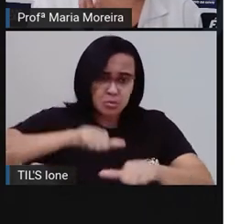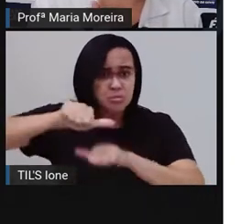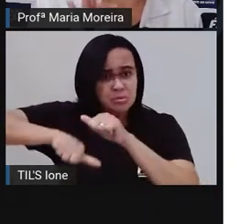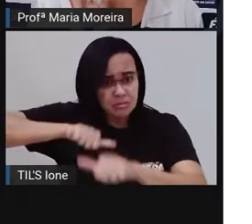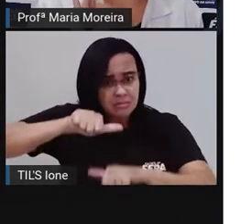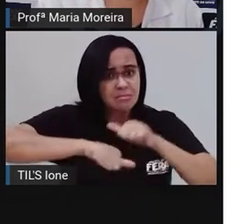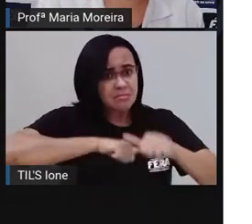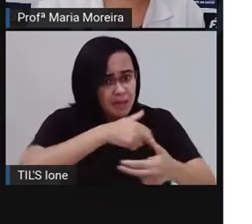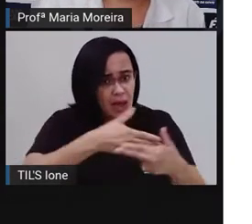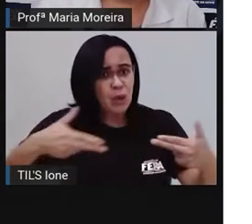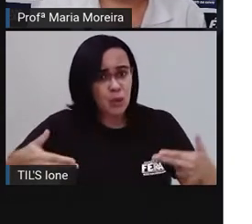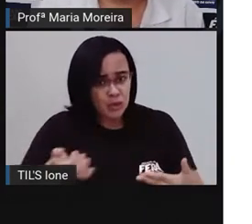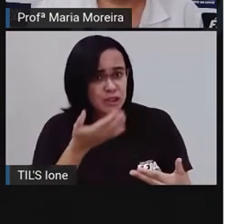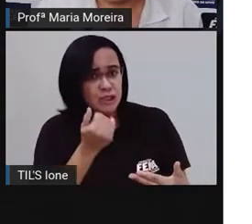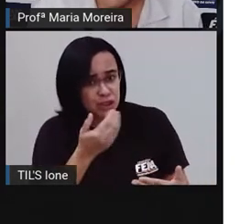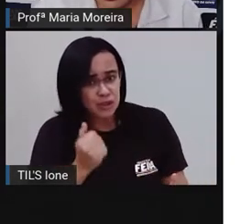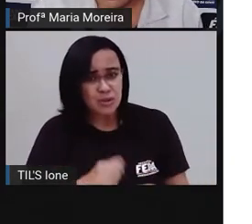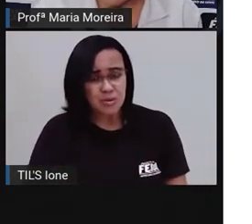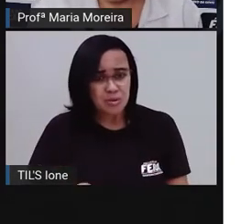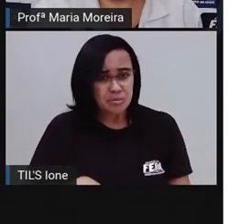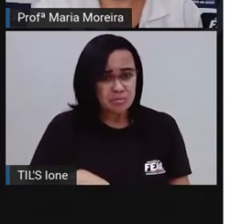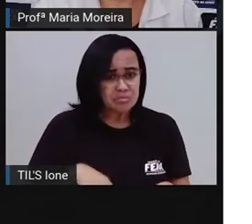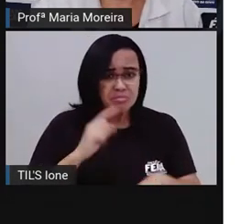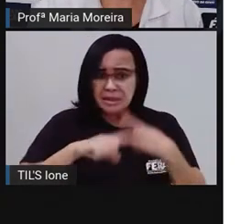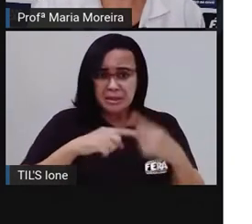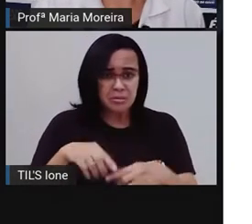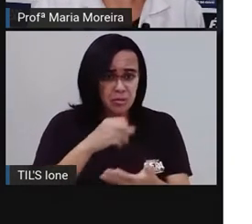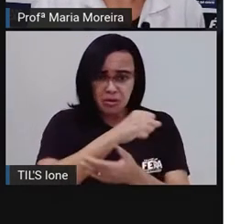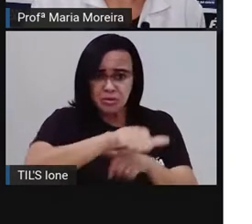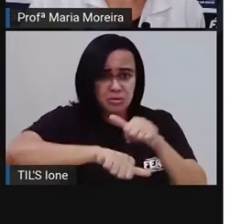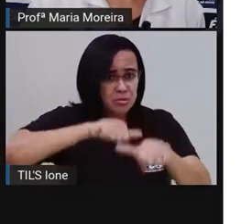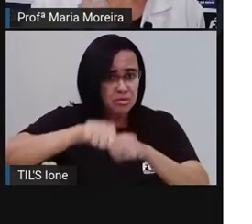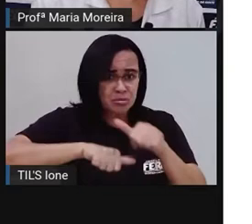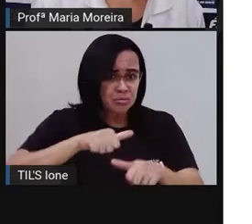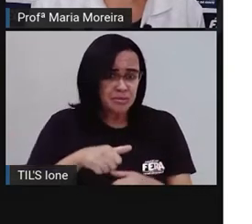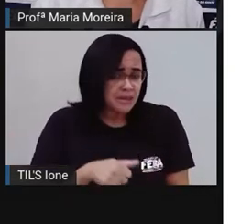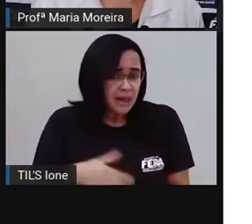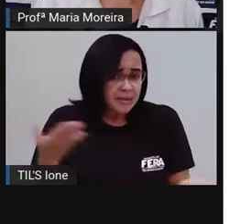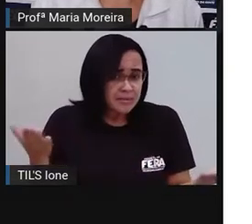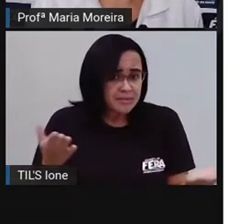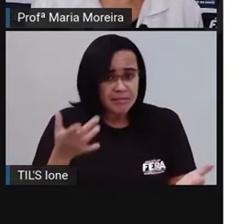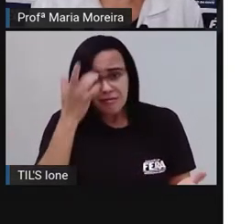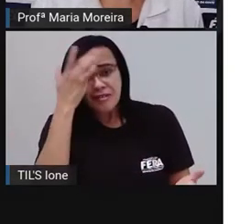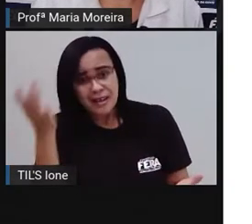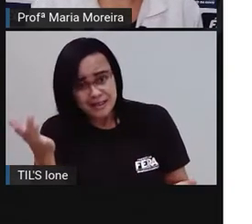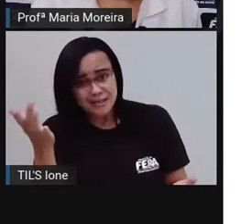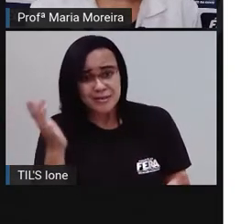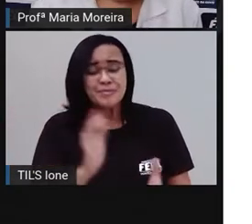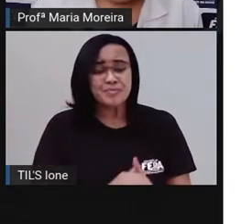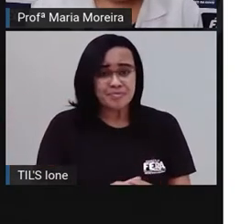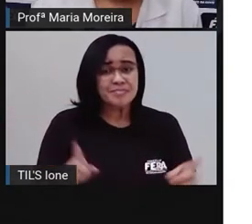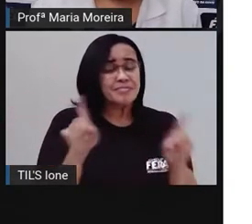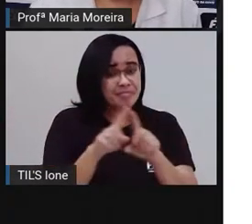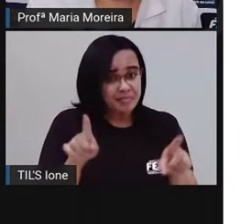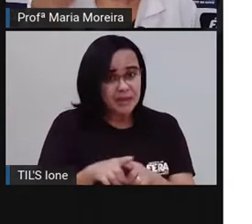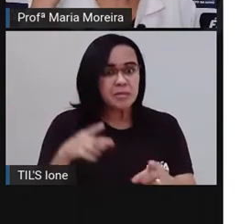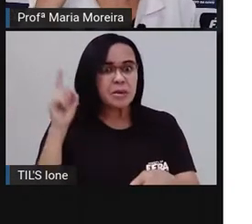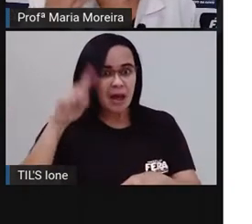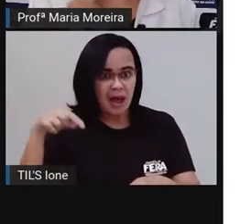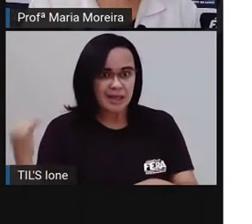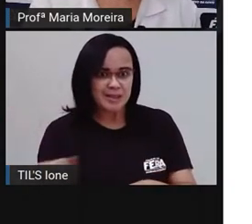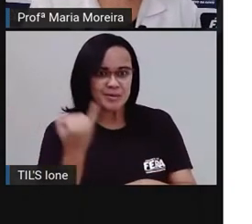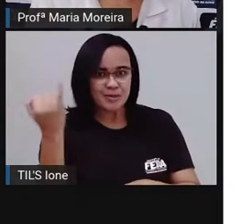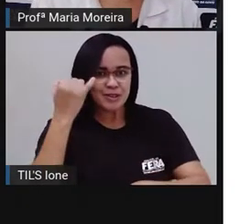acabar perdendo o interesse por ela. Bom, comer nas horas certas, ao longo do dia,